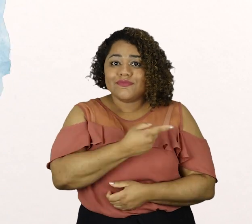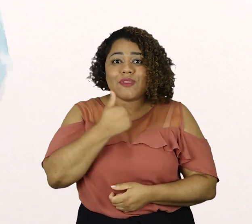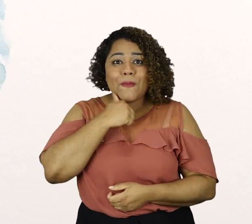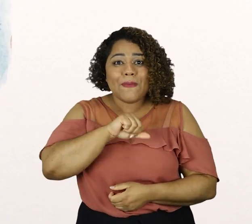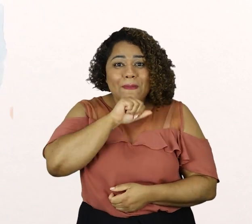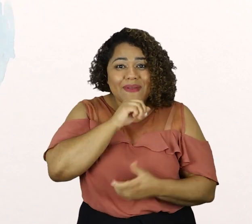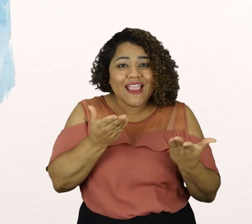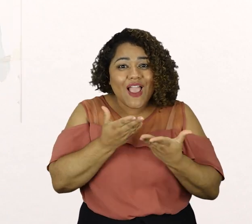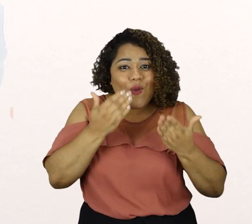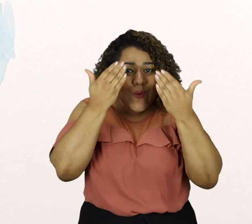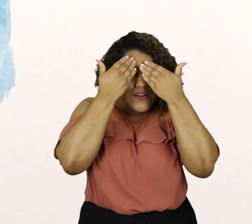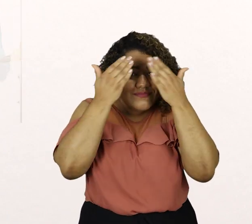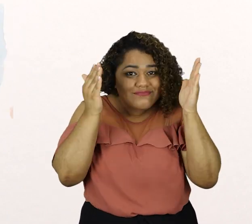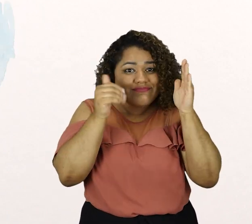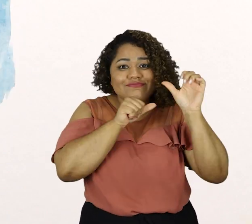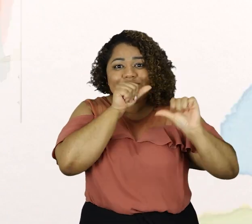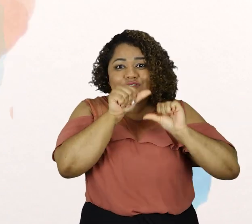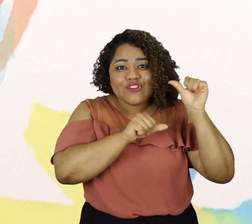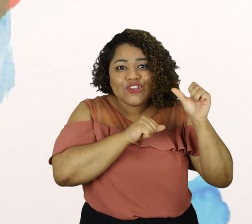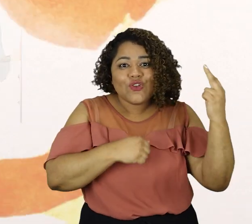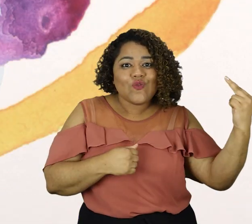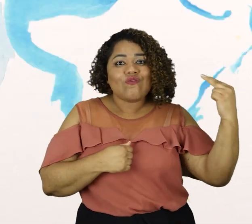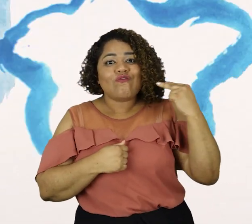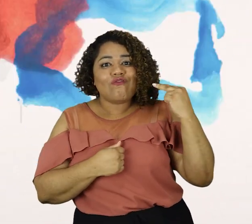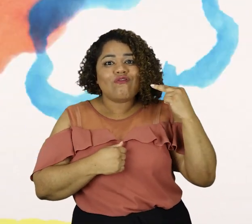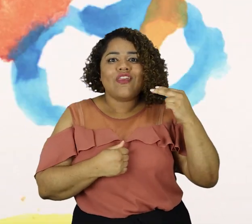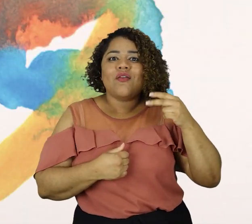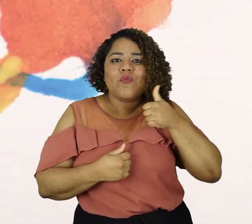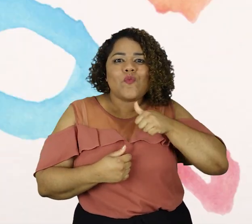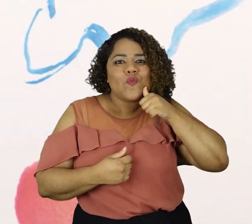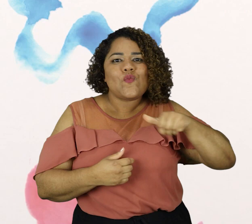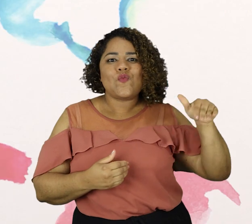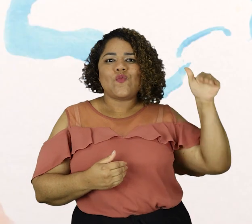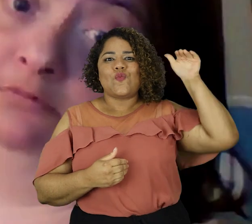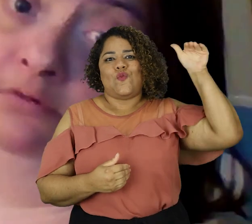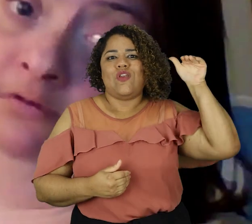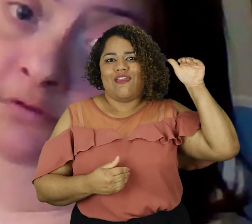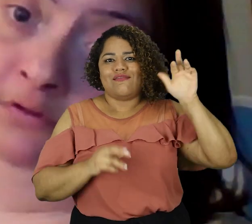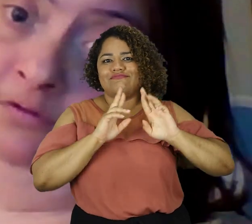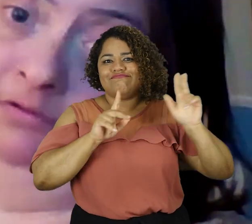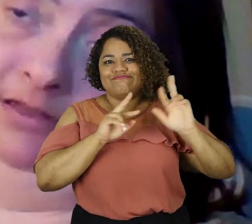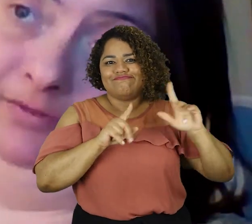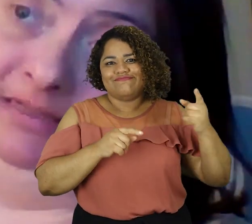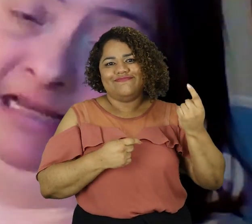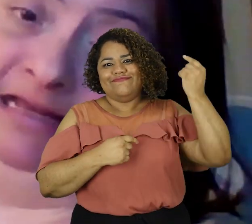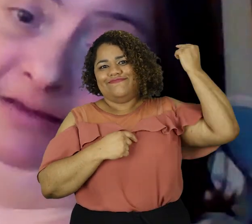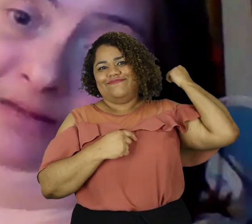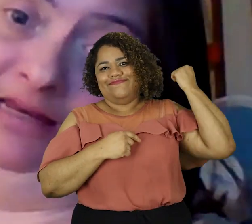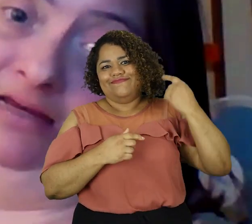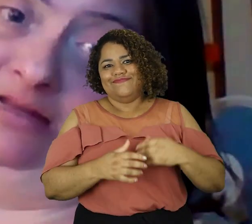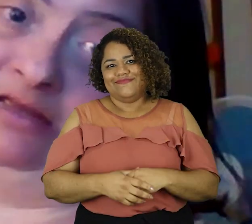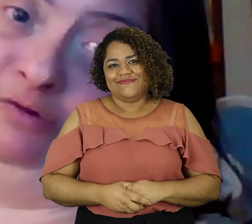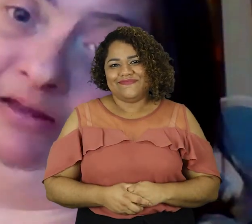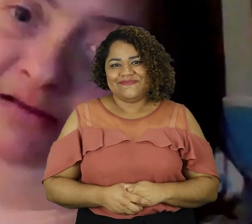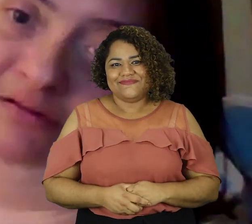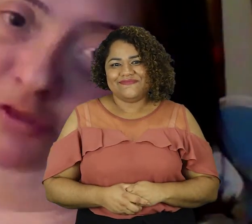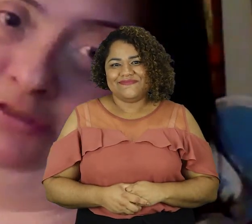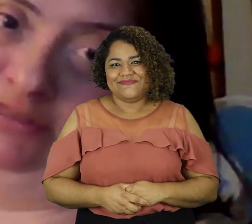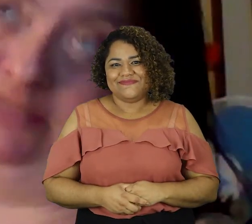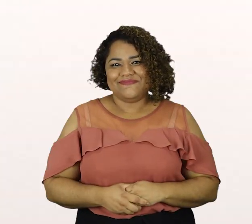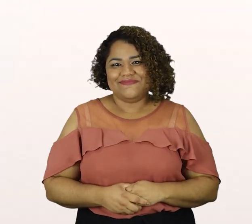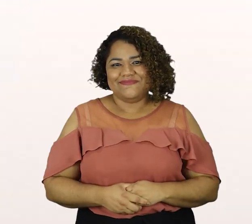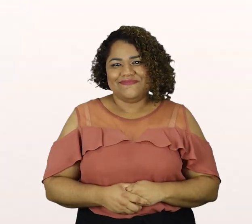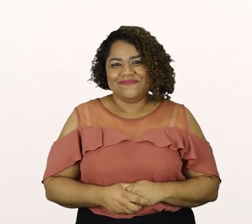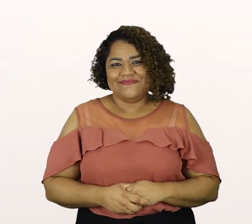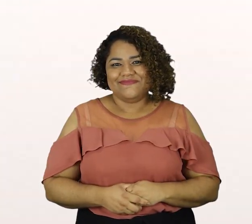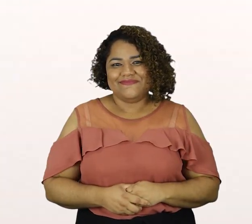minha mãe está começando a me enxergar um pouco mais como mulher agora, não naquela manhã que eu era antes.